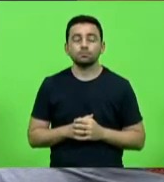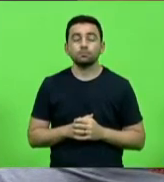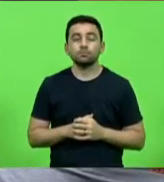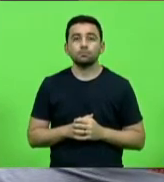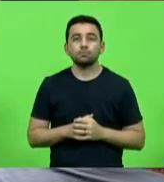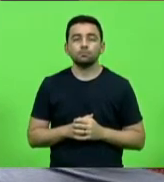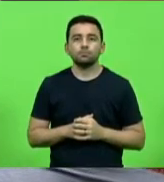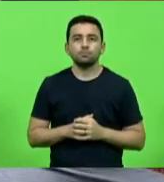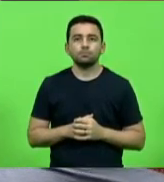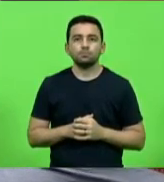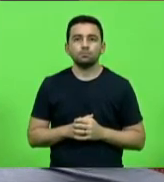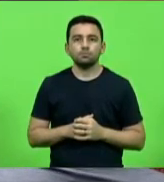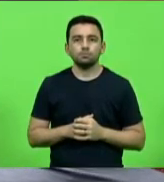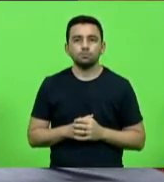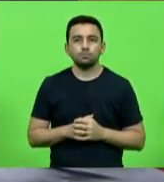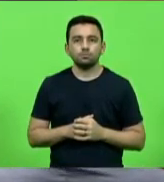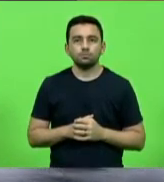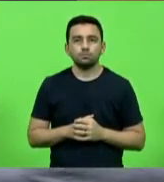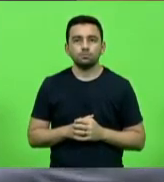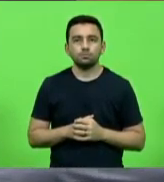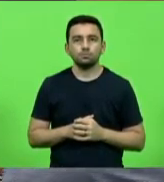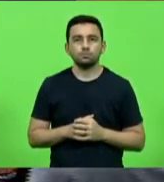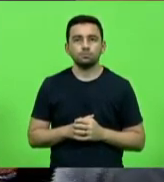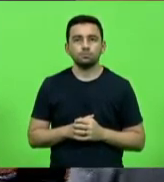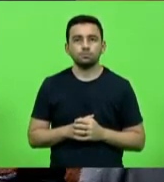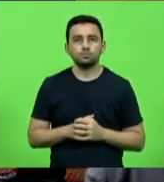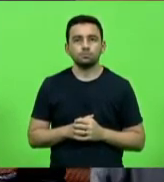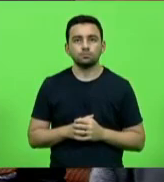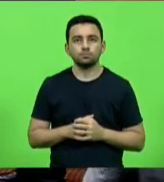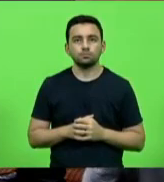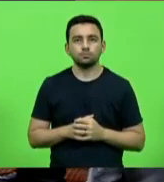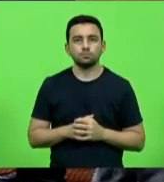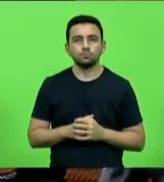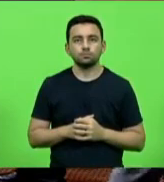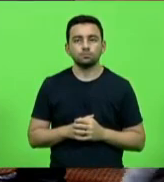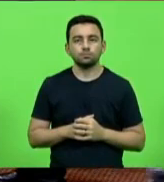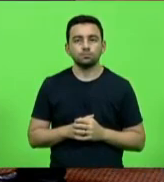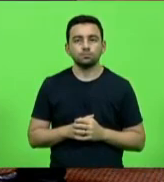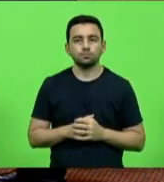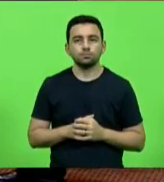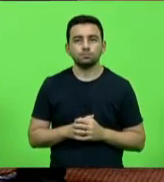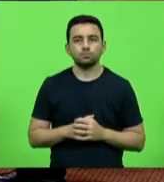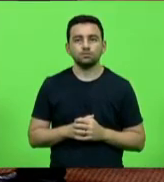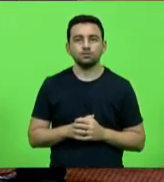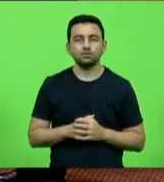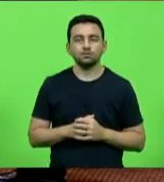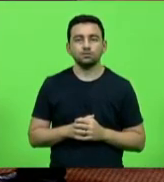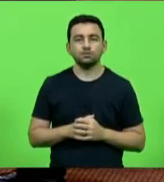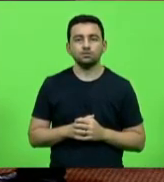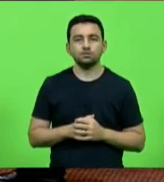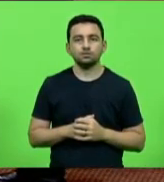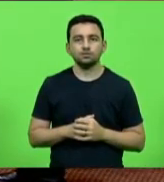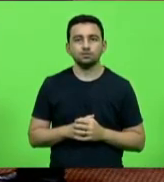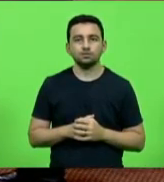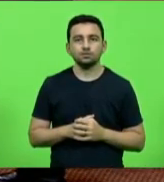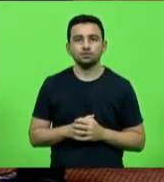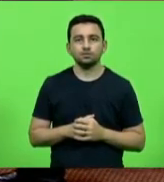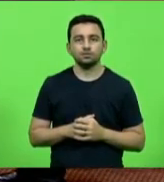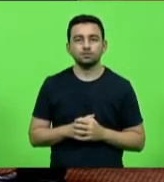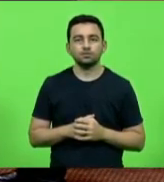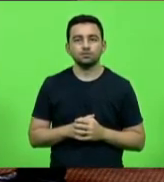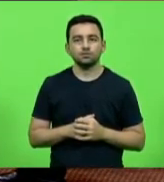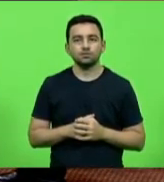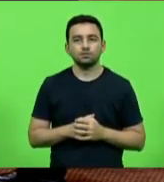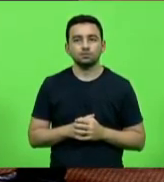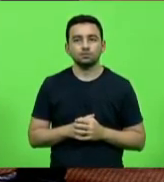Eu estava, Márcio Machado, mas declino. Eu não tenho a inscrição do deputado Bruno Souza. Sem problemas,